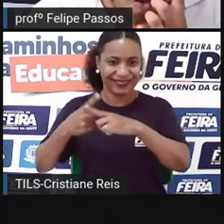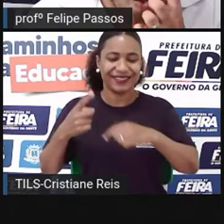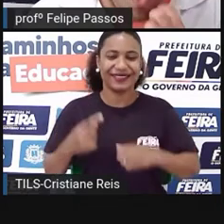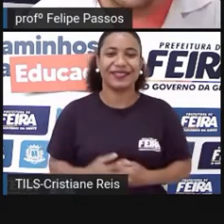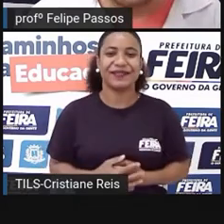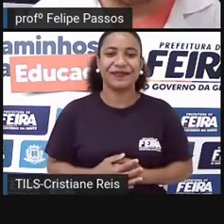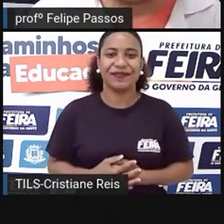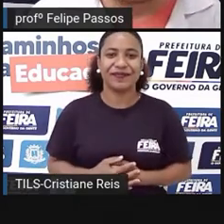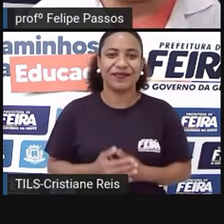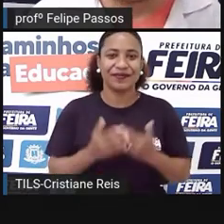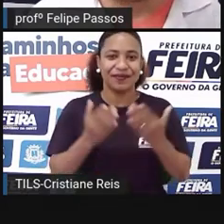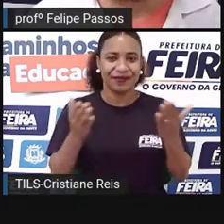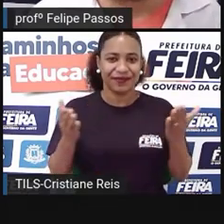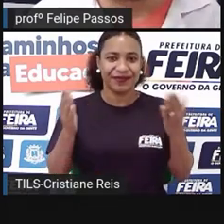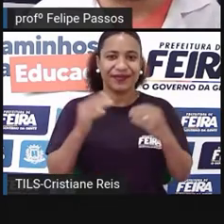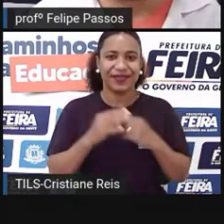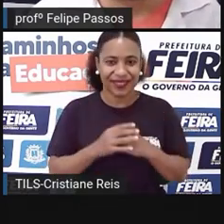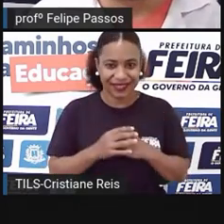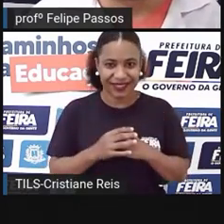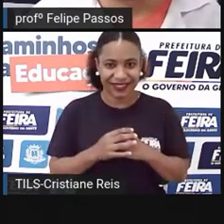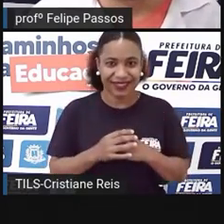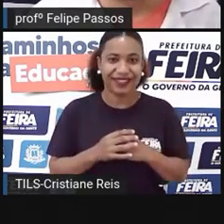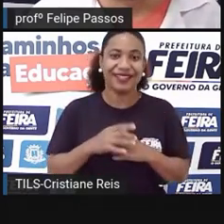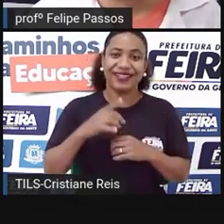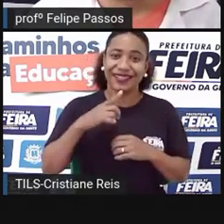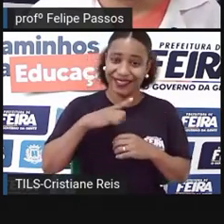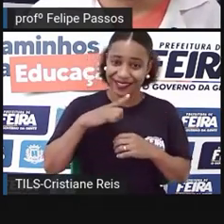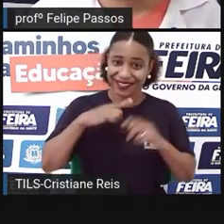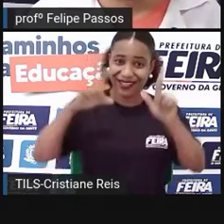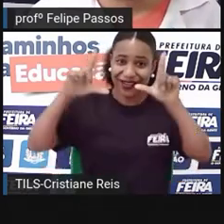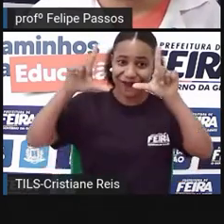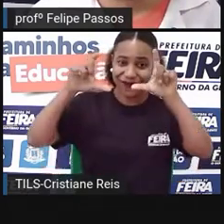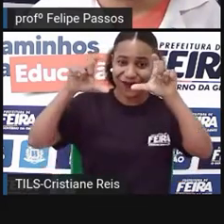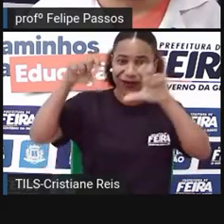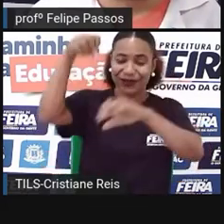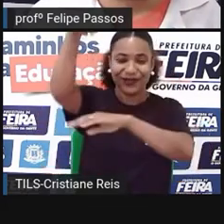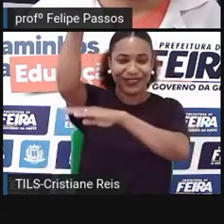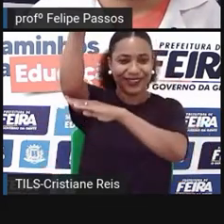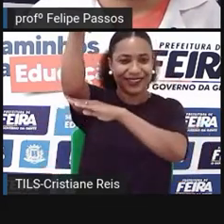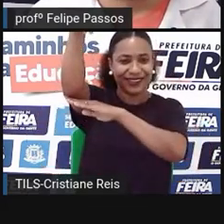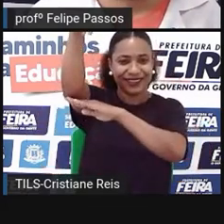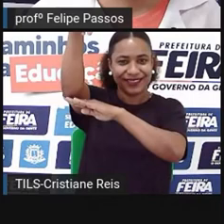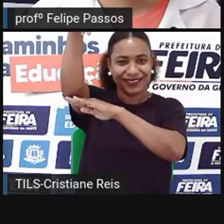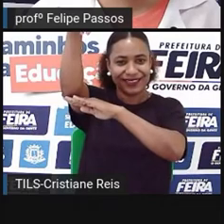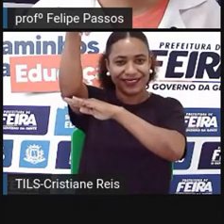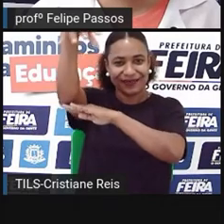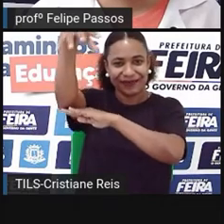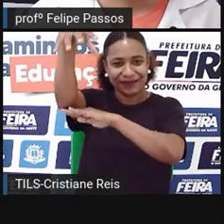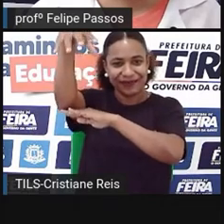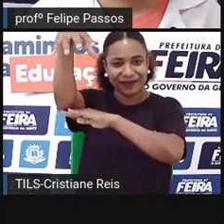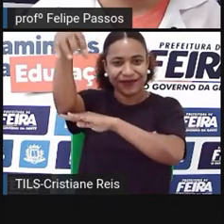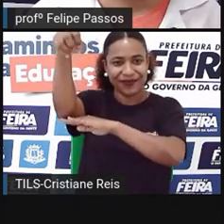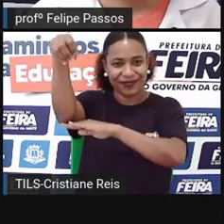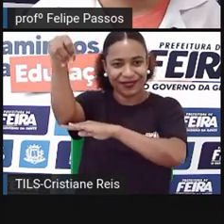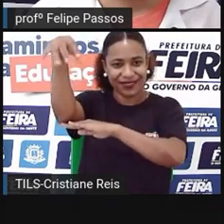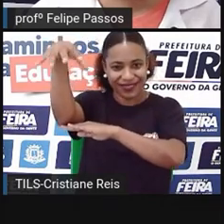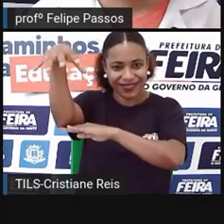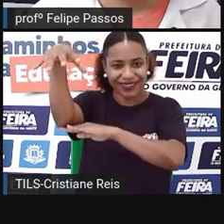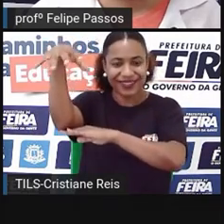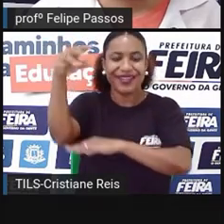Aí é uma foto de um poste numa perspectiva diferente, fazendo alusão a disco de uma banda que eu gosto muito chama Pink Floyd,